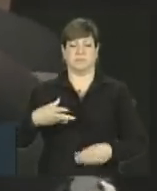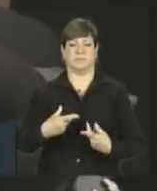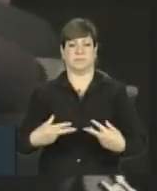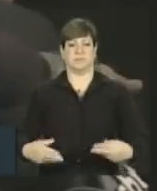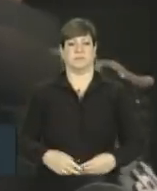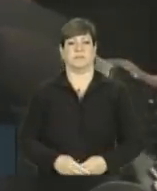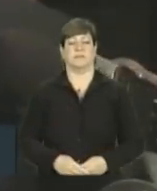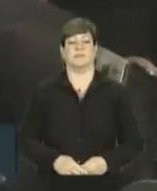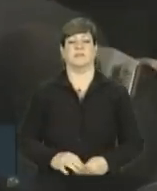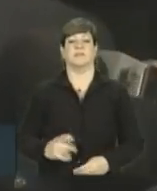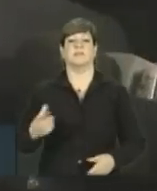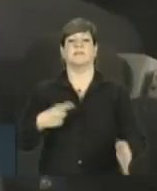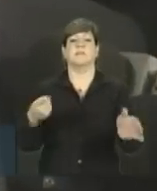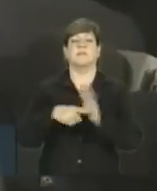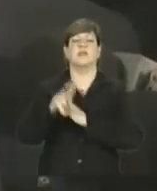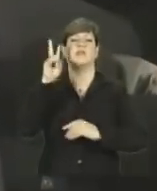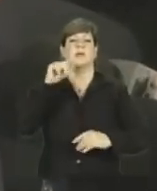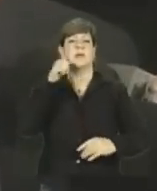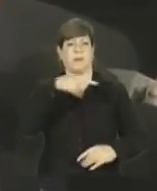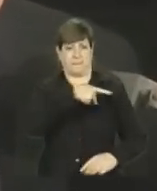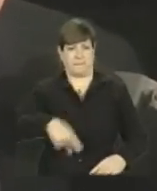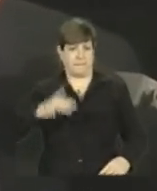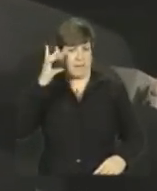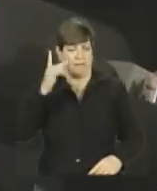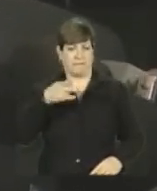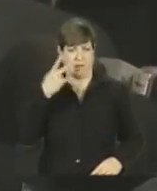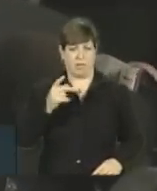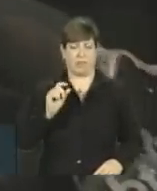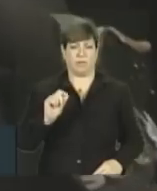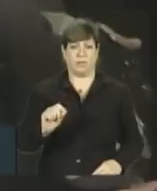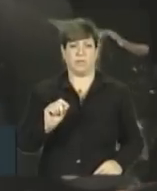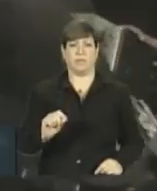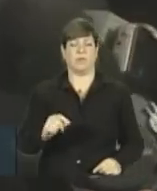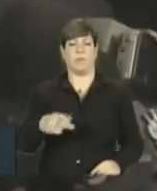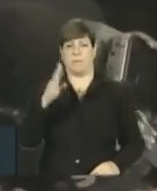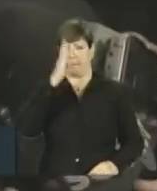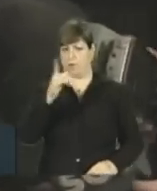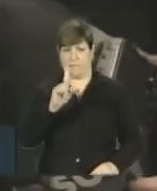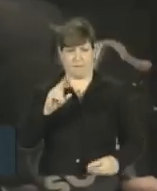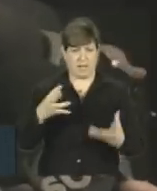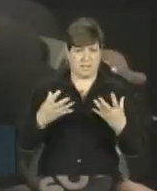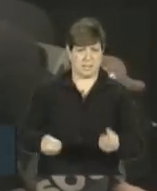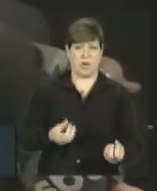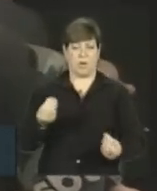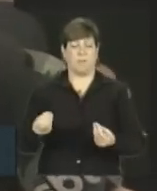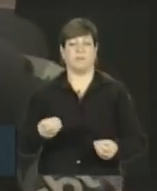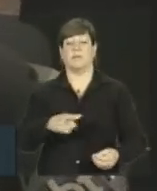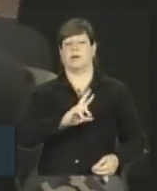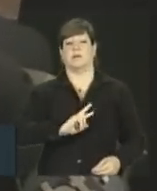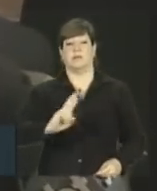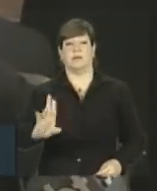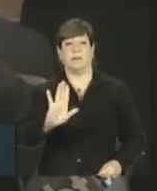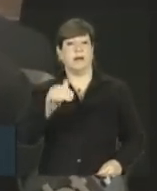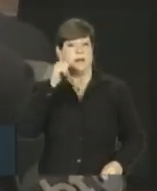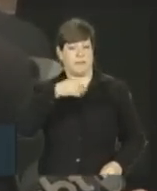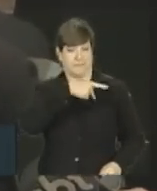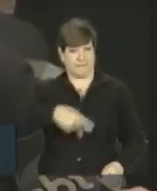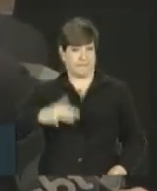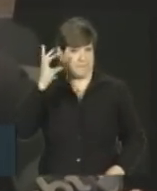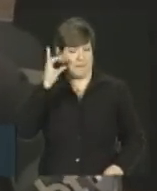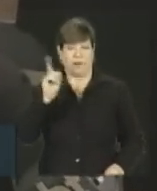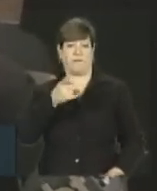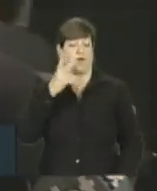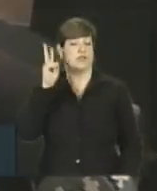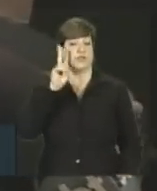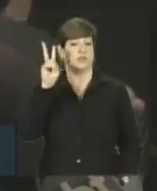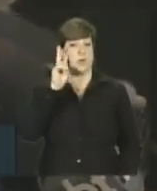segundo a presidente, o Brasil não vai aceitar o geral... Não, o presidente não comentou a sua posição sobre o assunto.